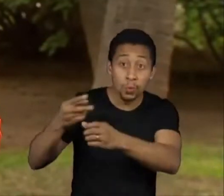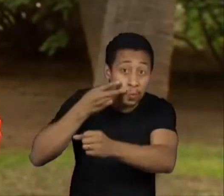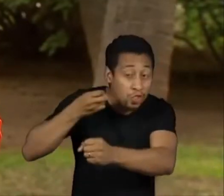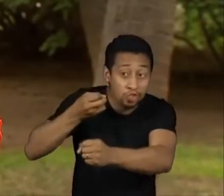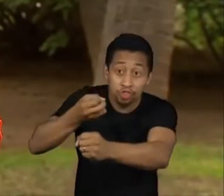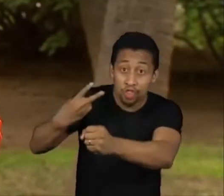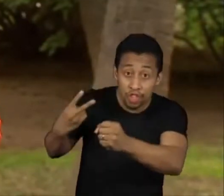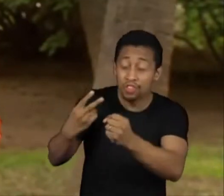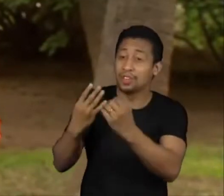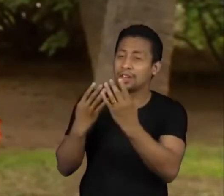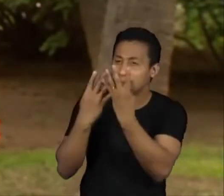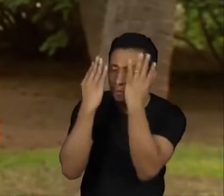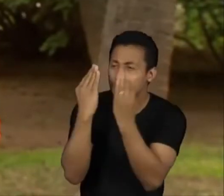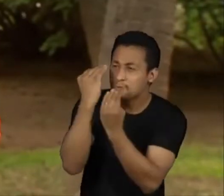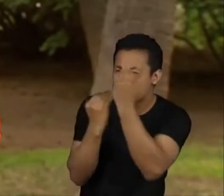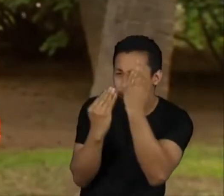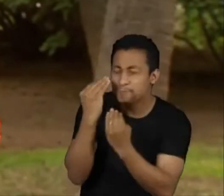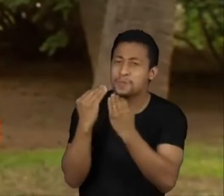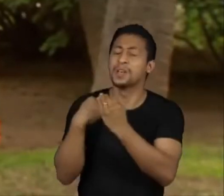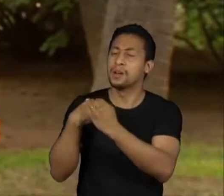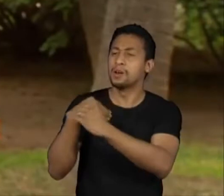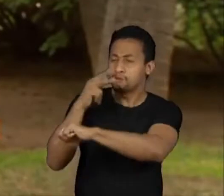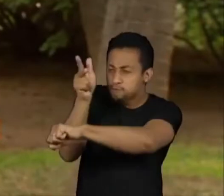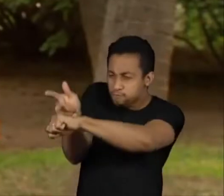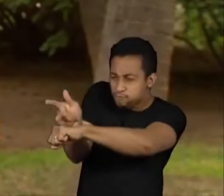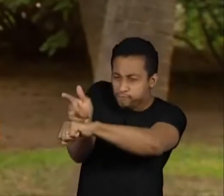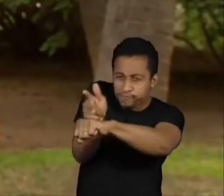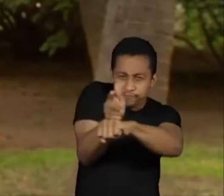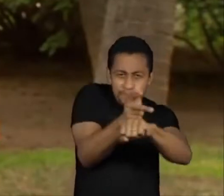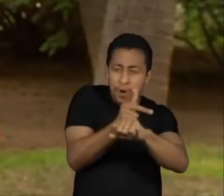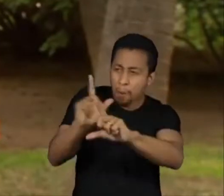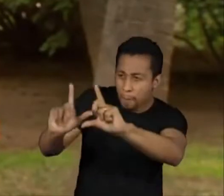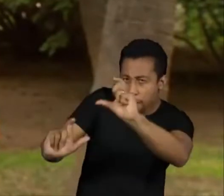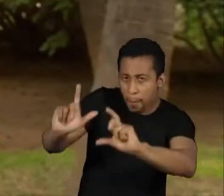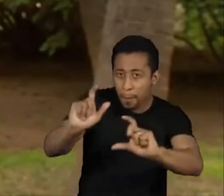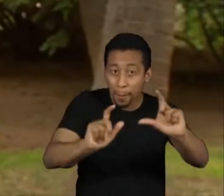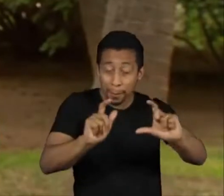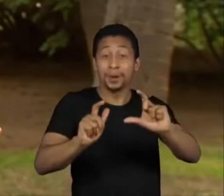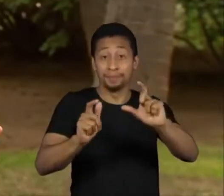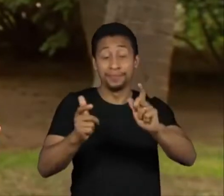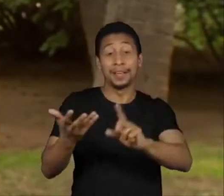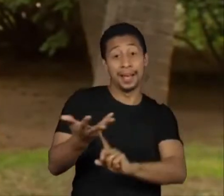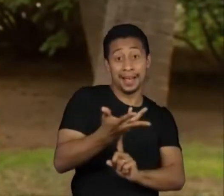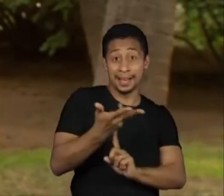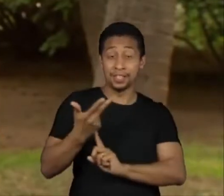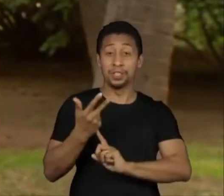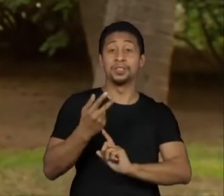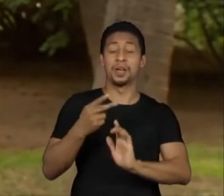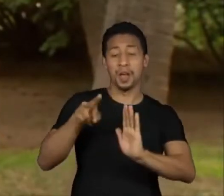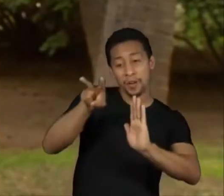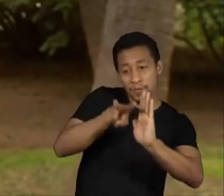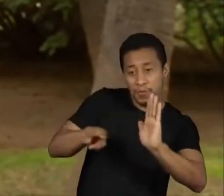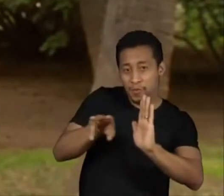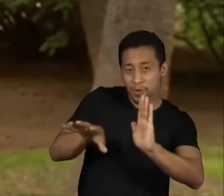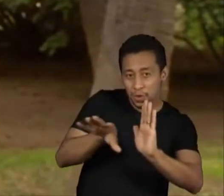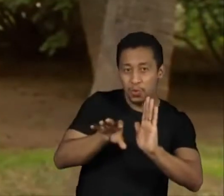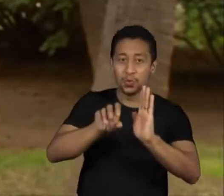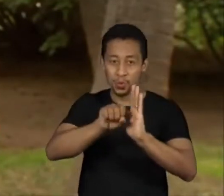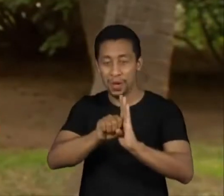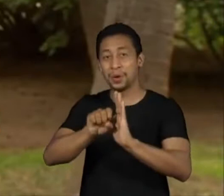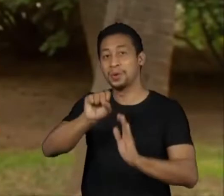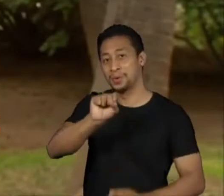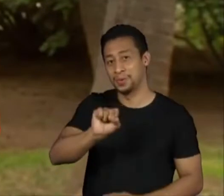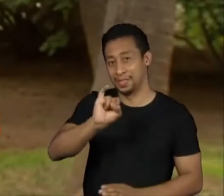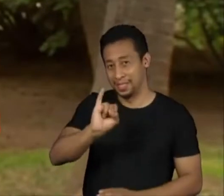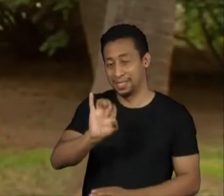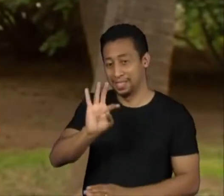por meio da videoarte. O projeto é da artista visual Cita. Ela já realizou vários trabalhos numa tentativa